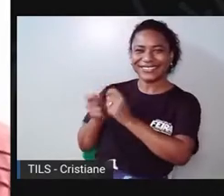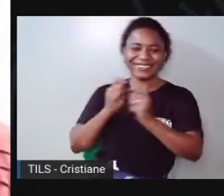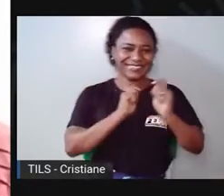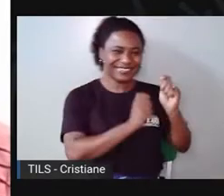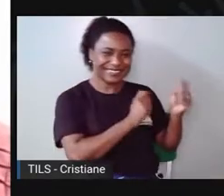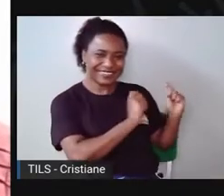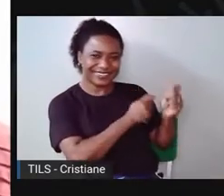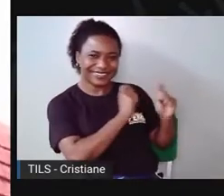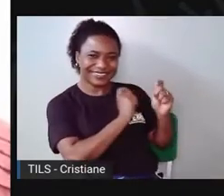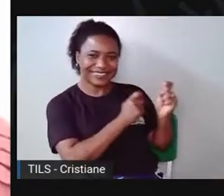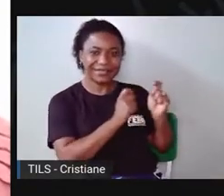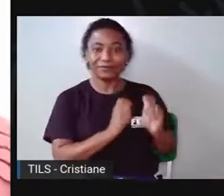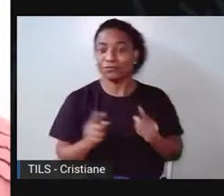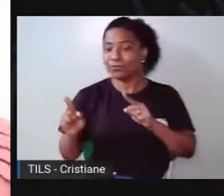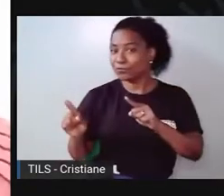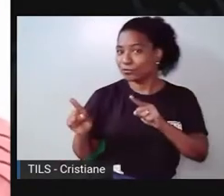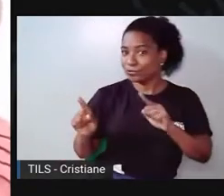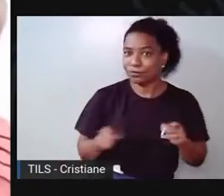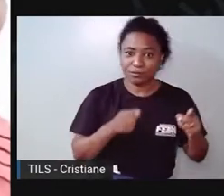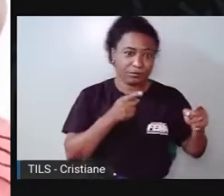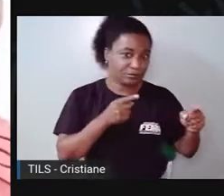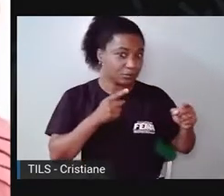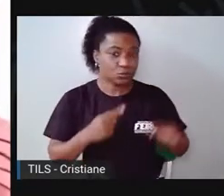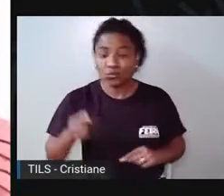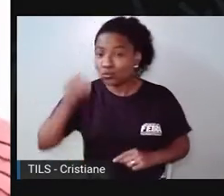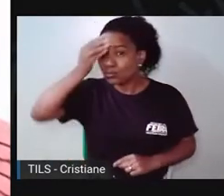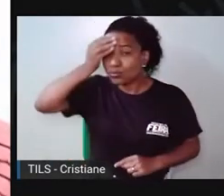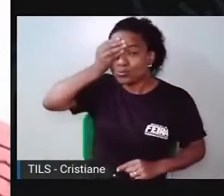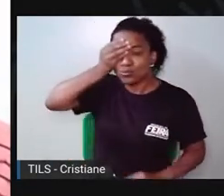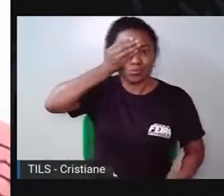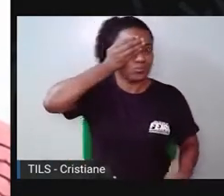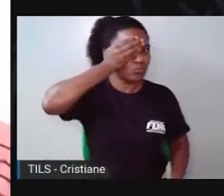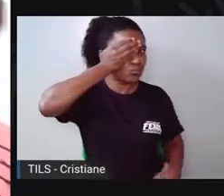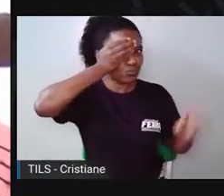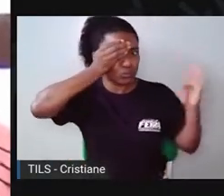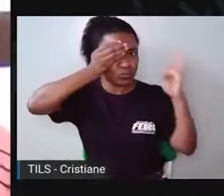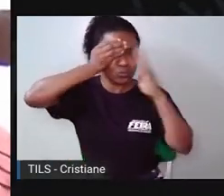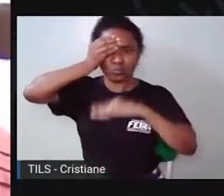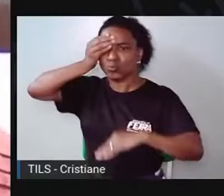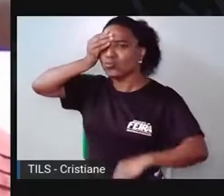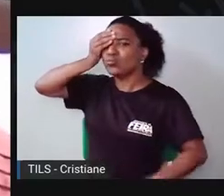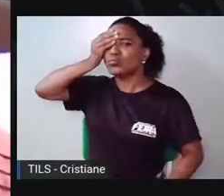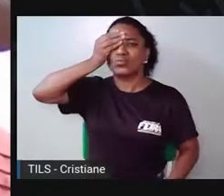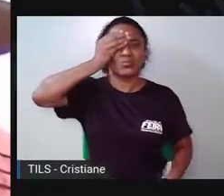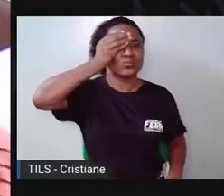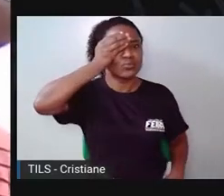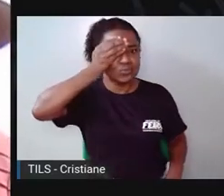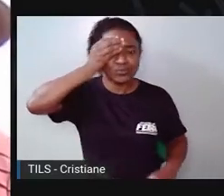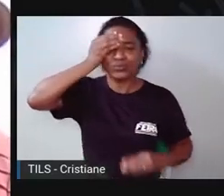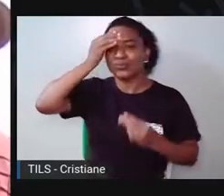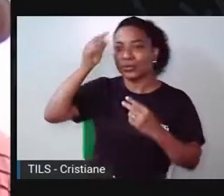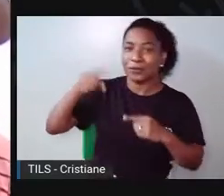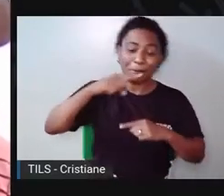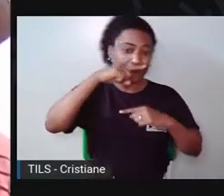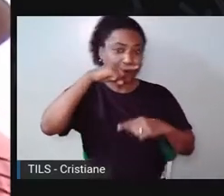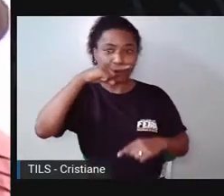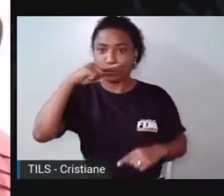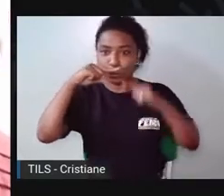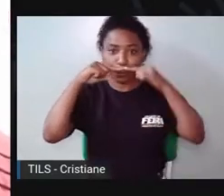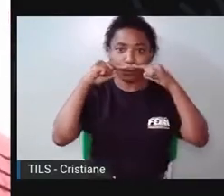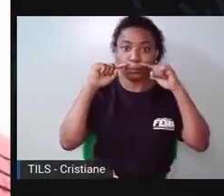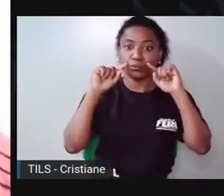um pirata muito mal odopia e genial